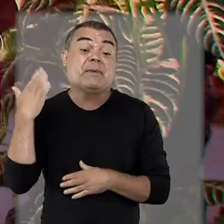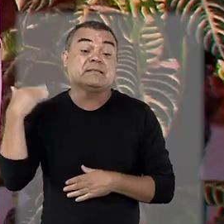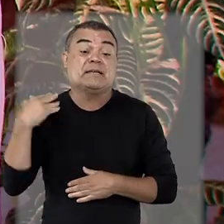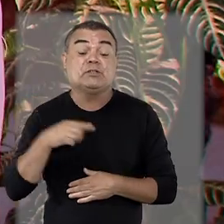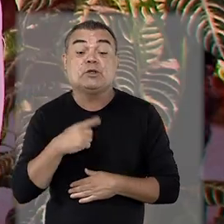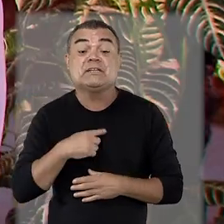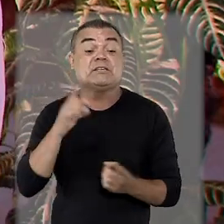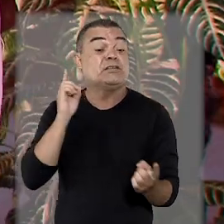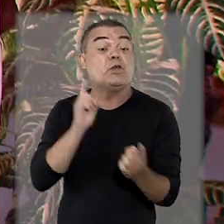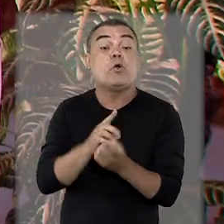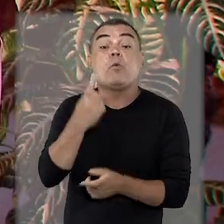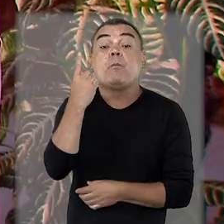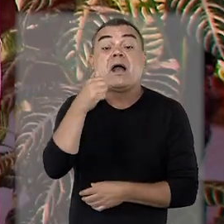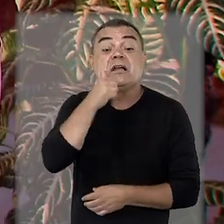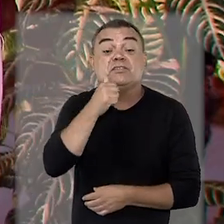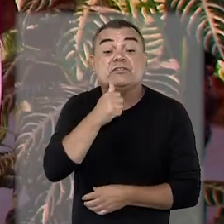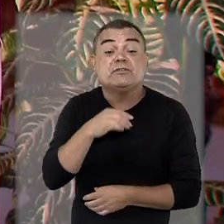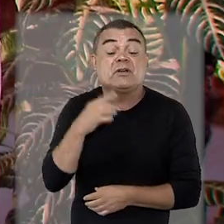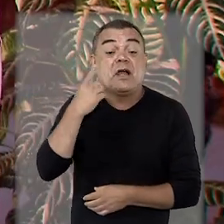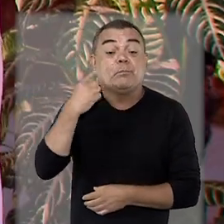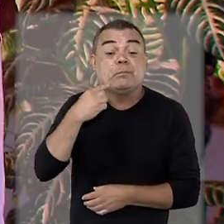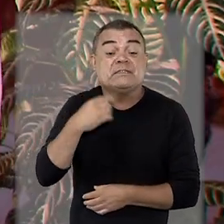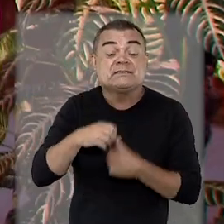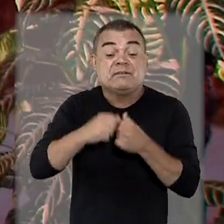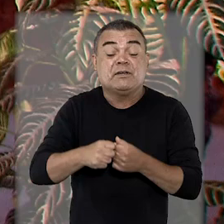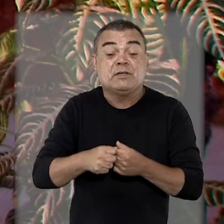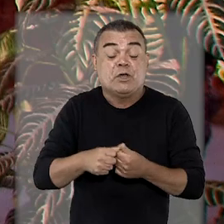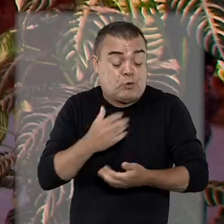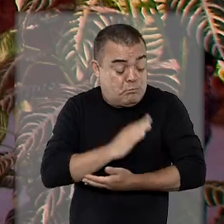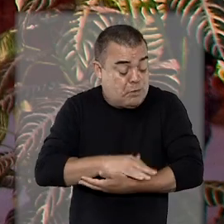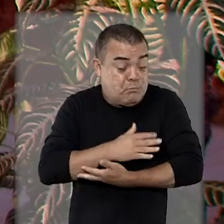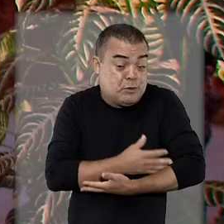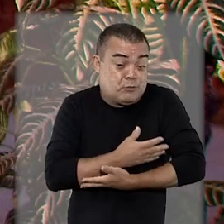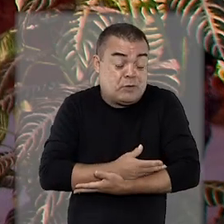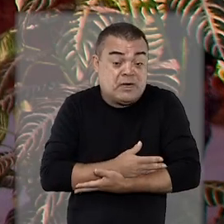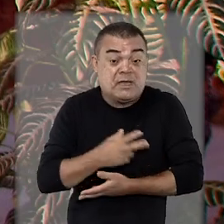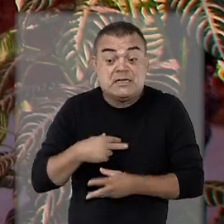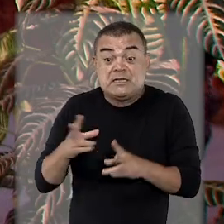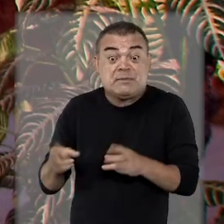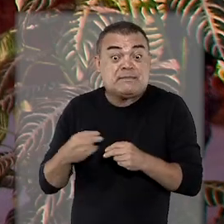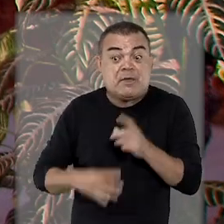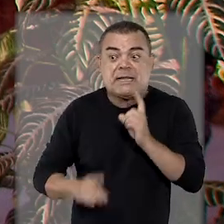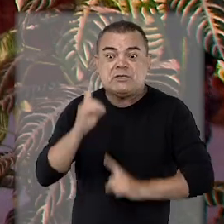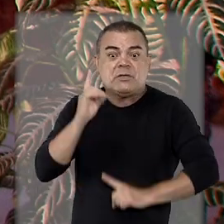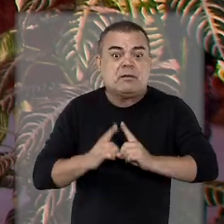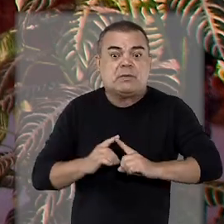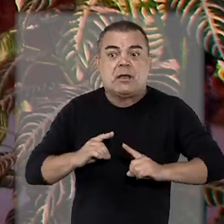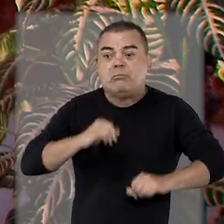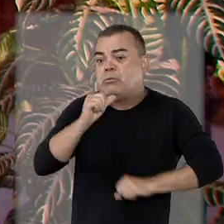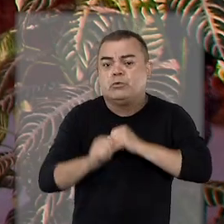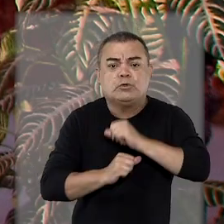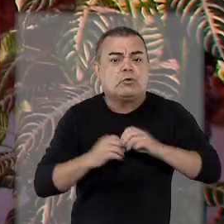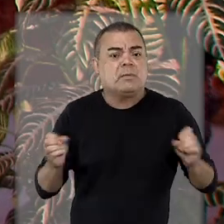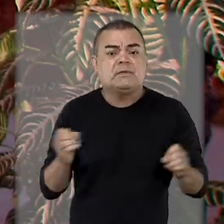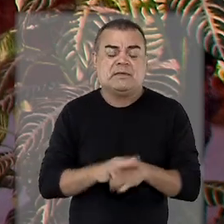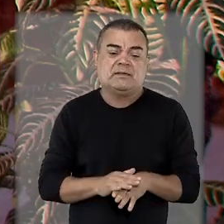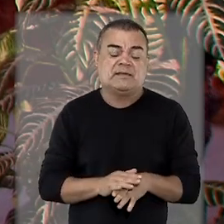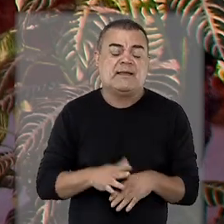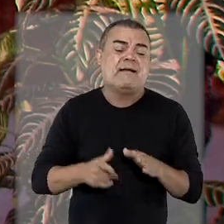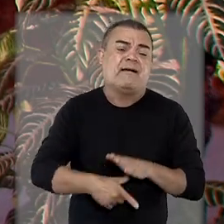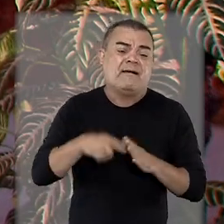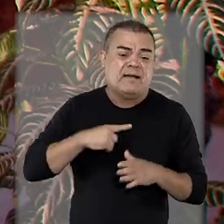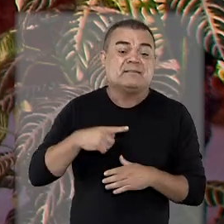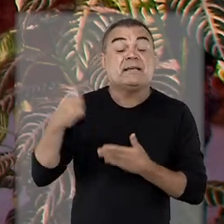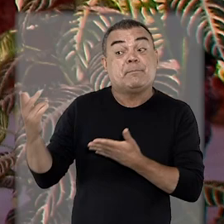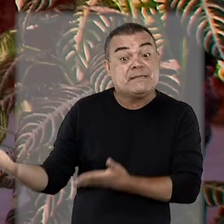Semana passada mesmo, a gente atendeu uma advogada que estava com um bebezinho no colo. Então a gente percebeu que a dinâmica mudou completamente.